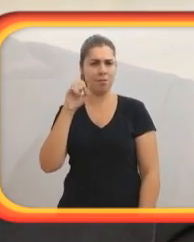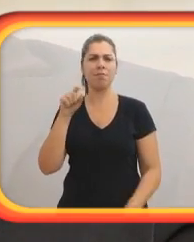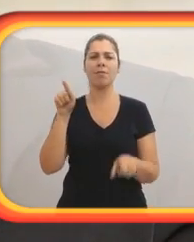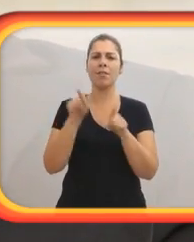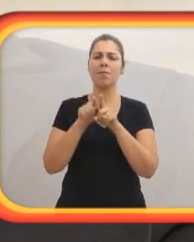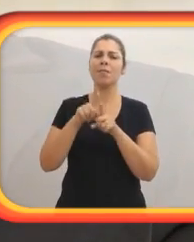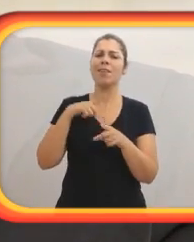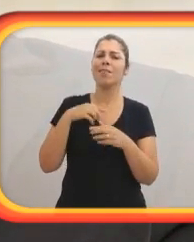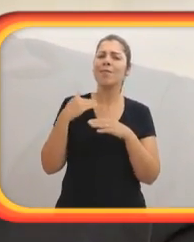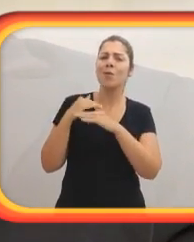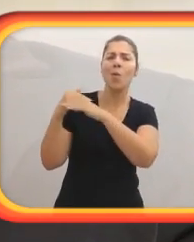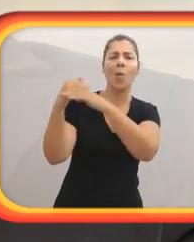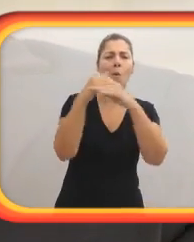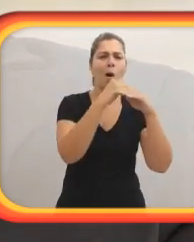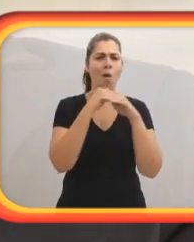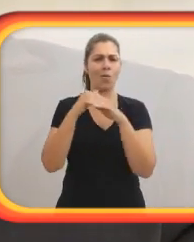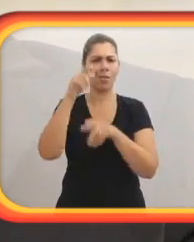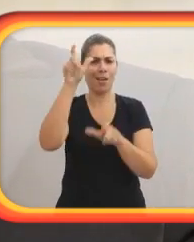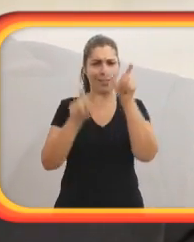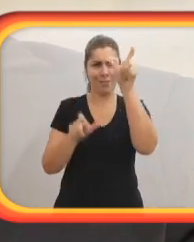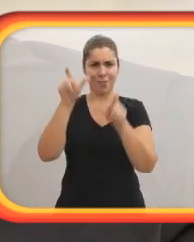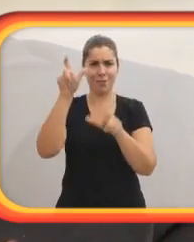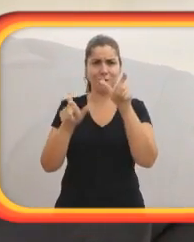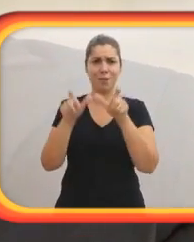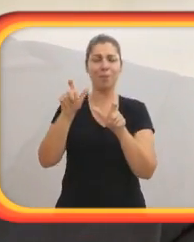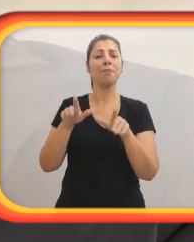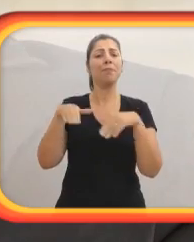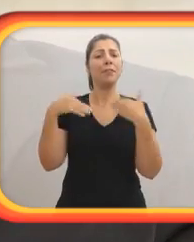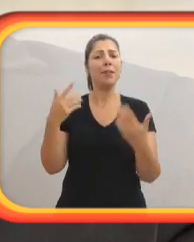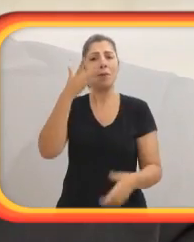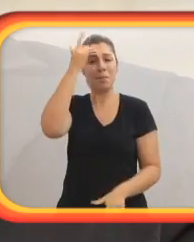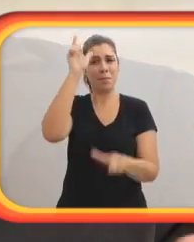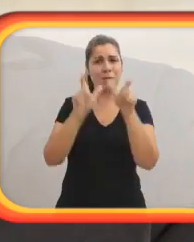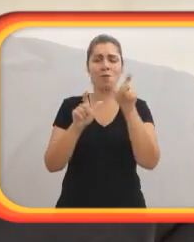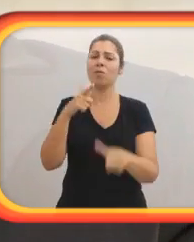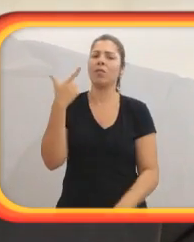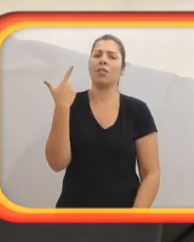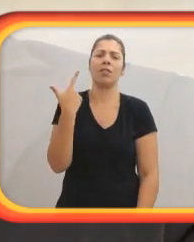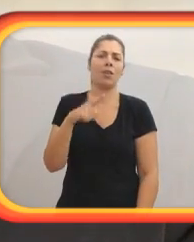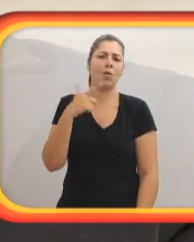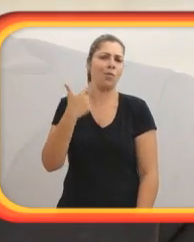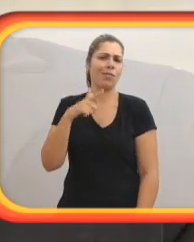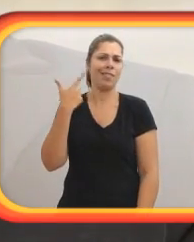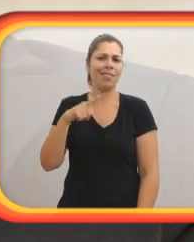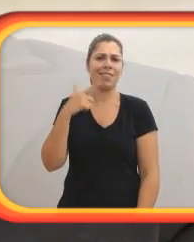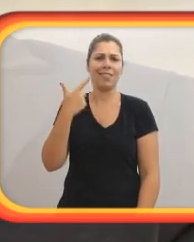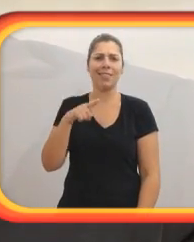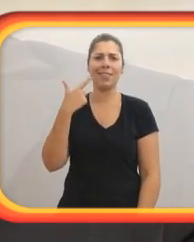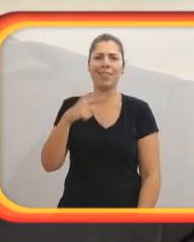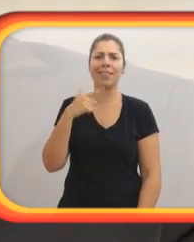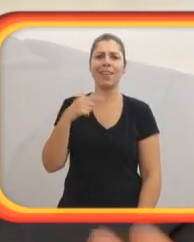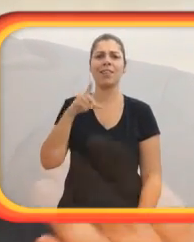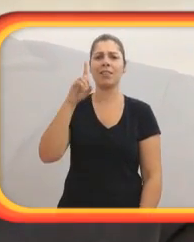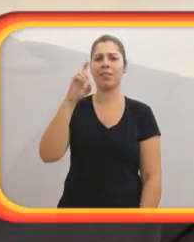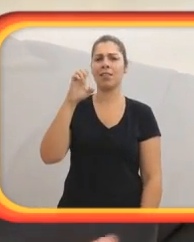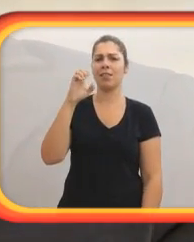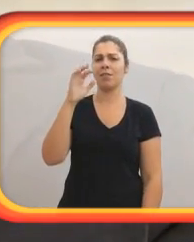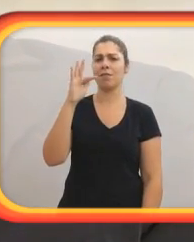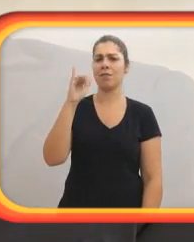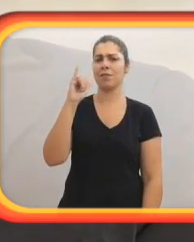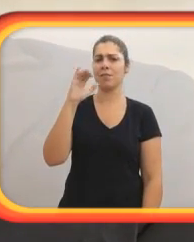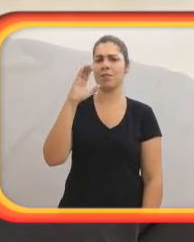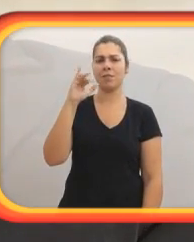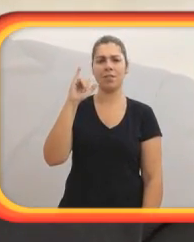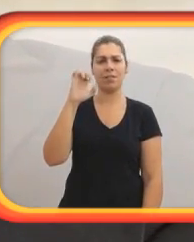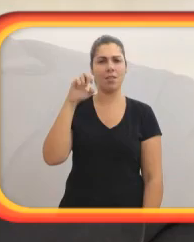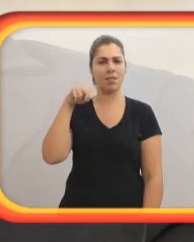como um todo. Era chamar a atenção para um tema que merece realmente um tratamento, merece uma atenção especial para que as pessoas